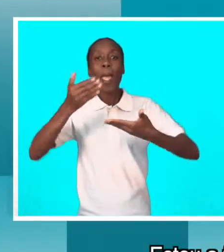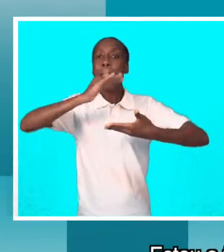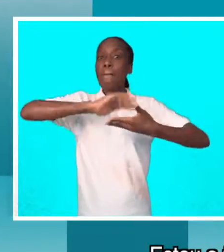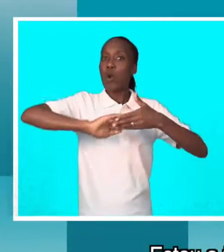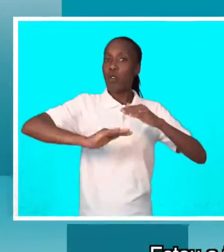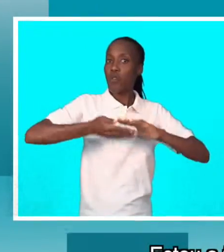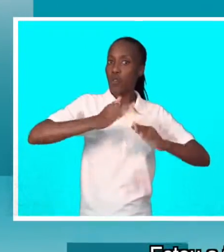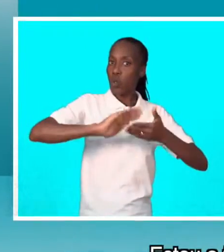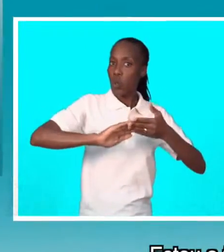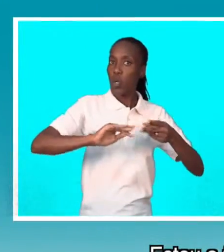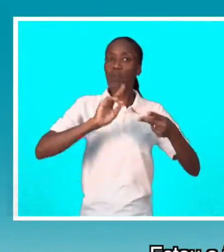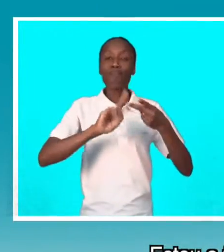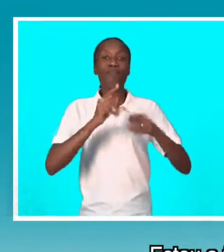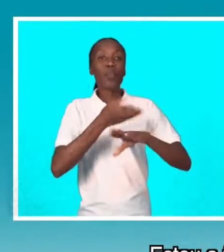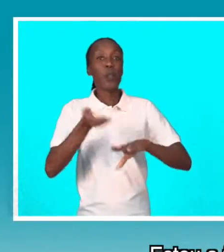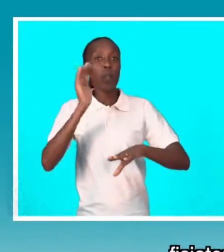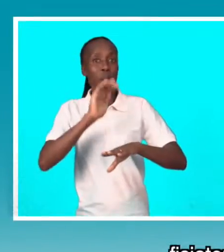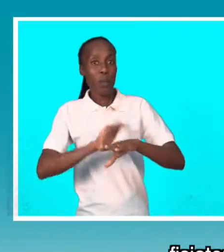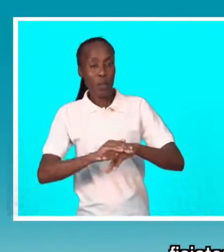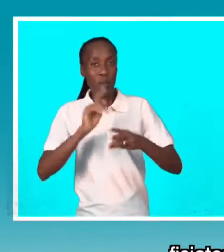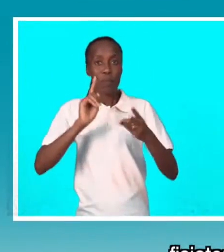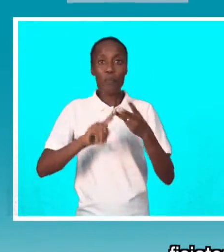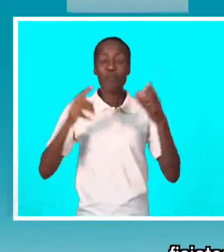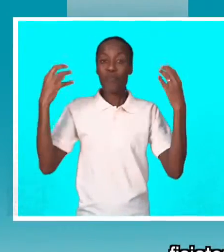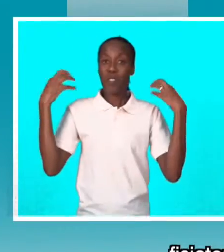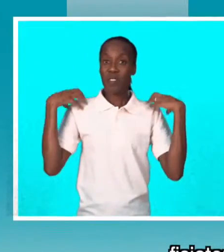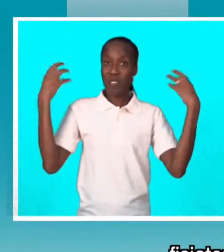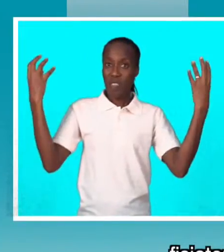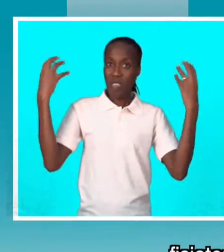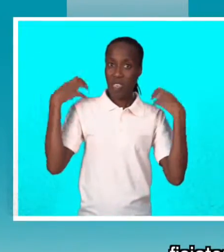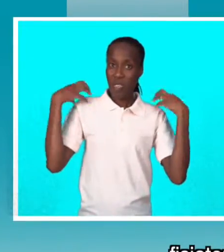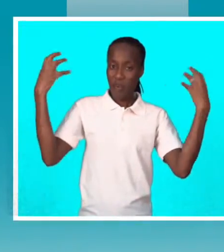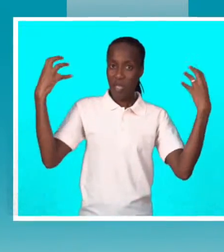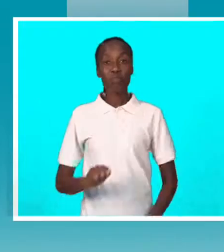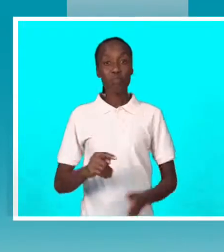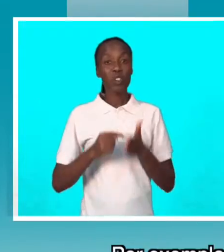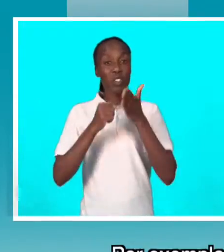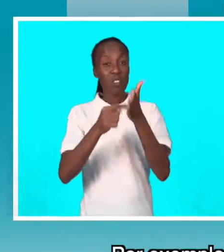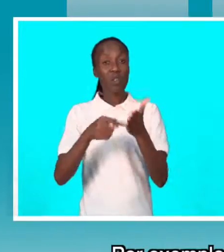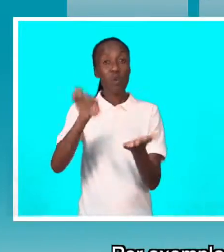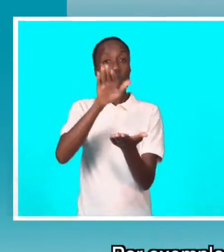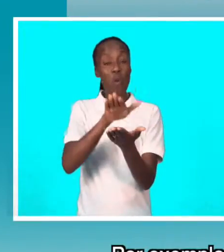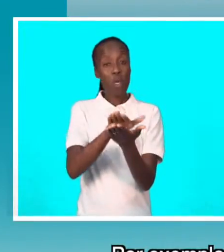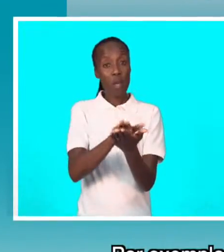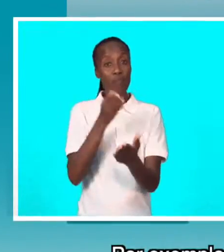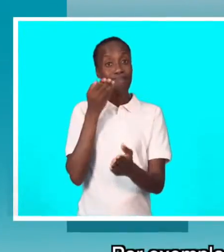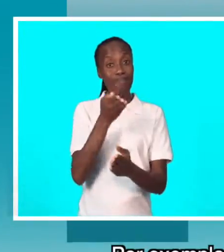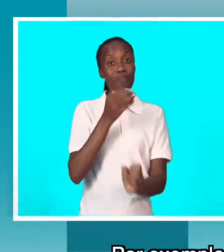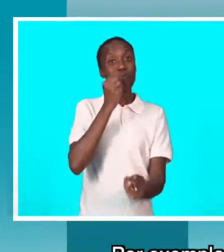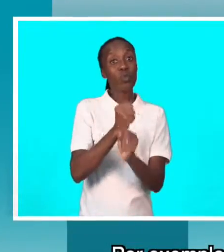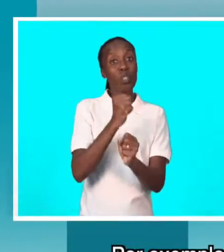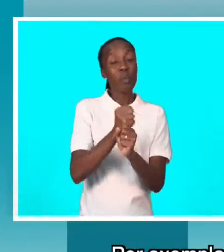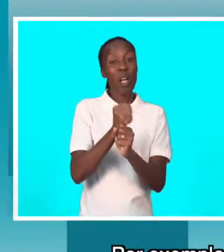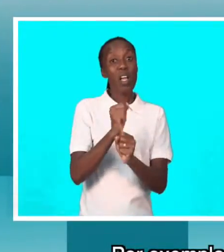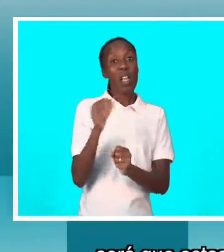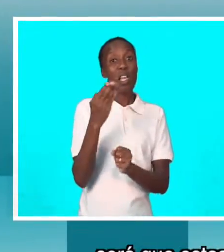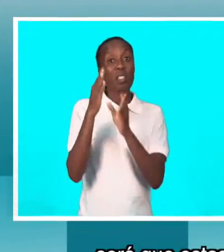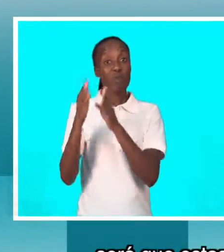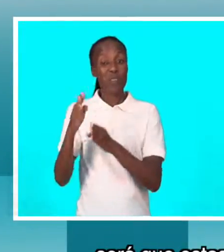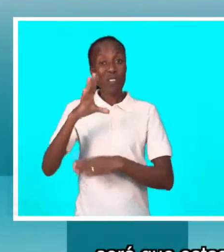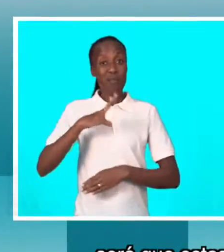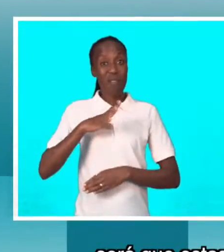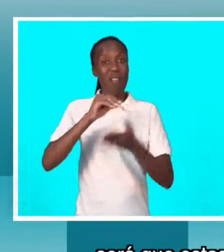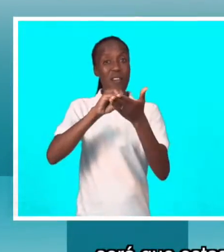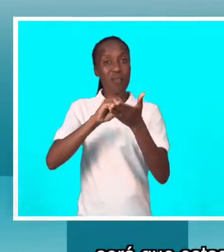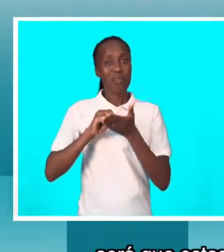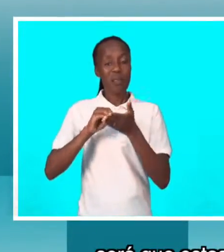professores, qualificados, fisioterapeutas e psicólogos. Por exemplo, a nível do local de trabalho, será que estas